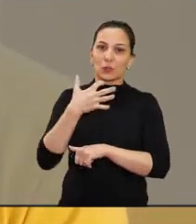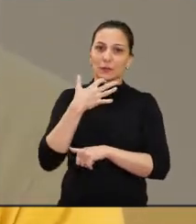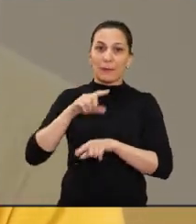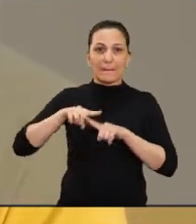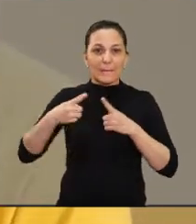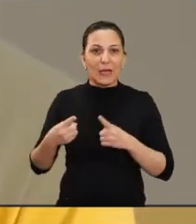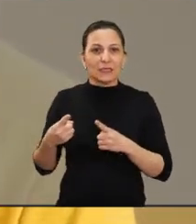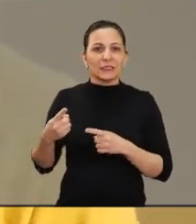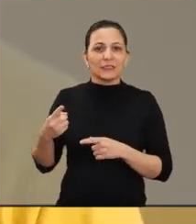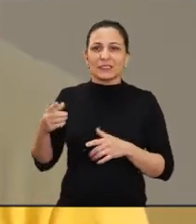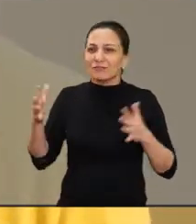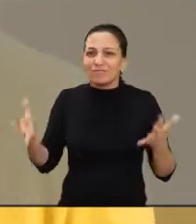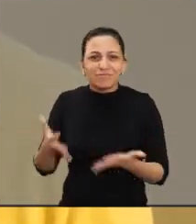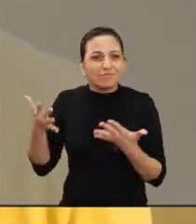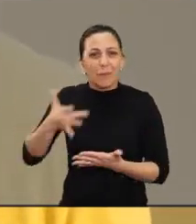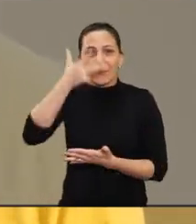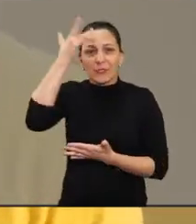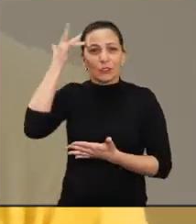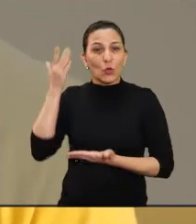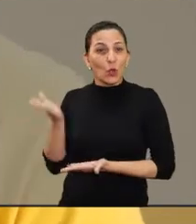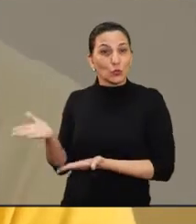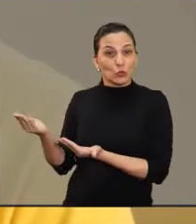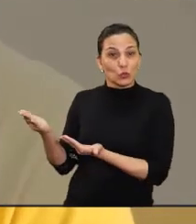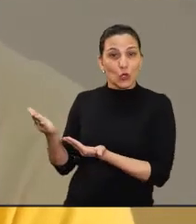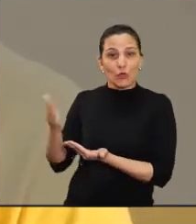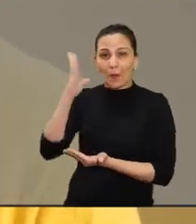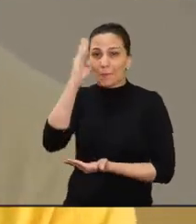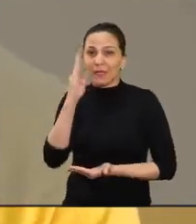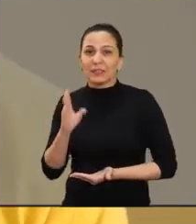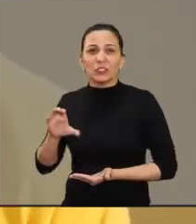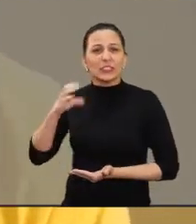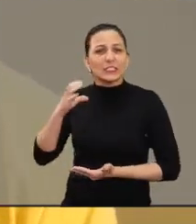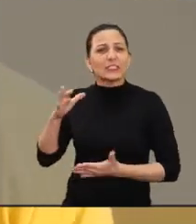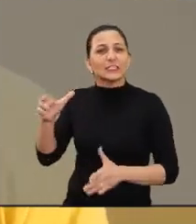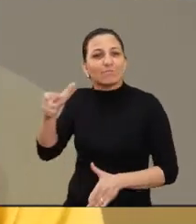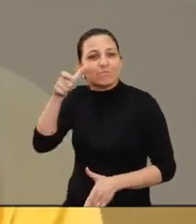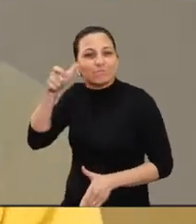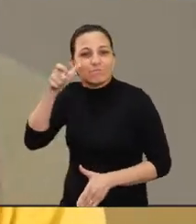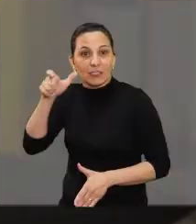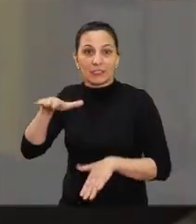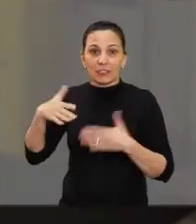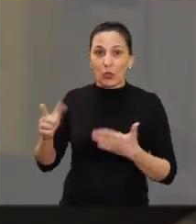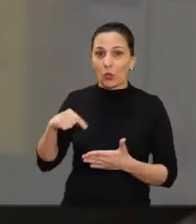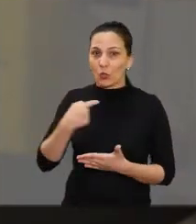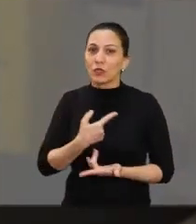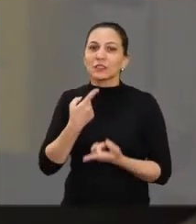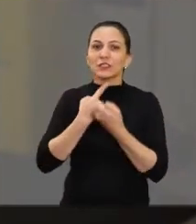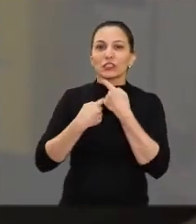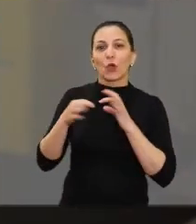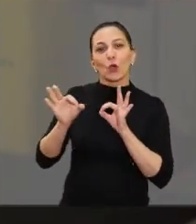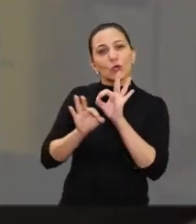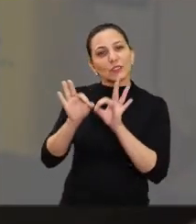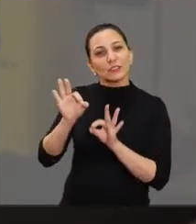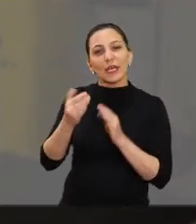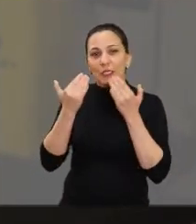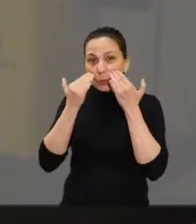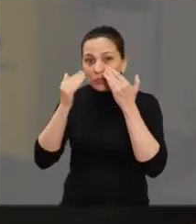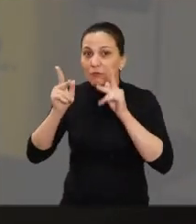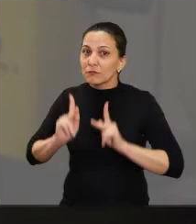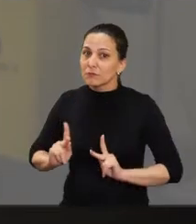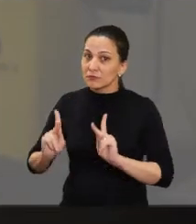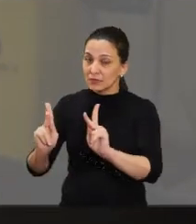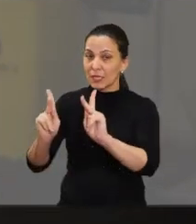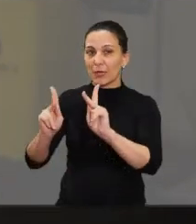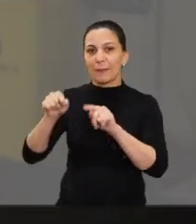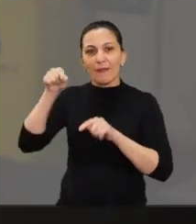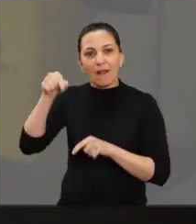do exterior e nós não temos um estímulo para o jovem brasileiro se interessar pela ciência. Então, nós pretendemos que em breve